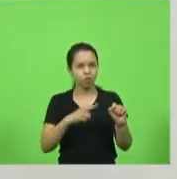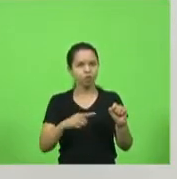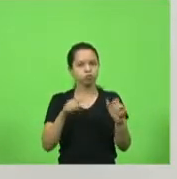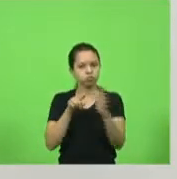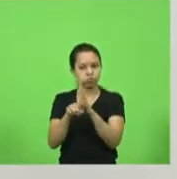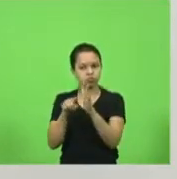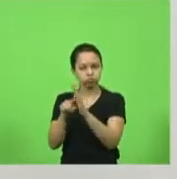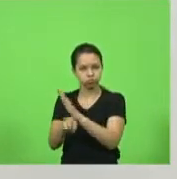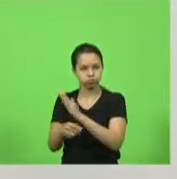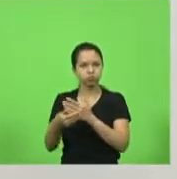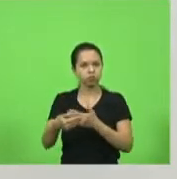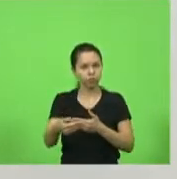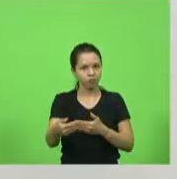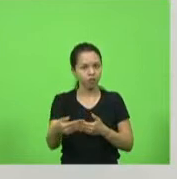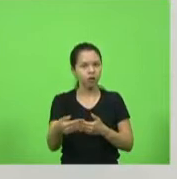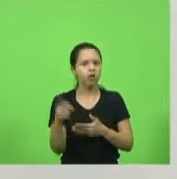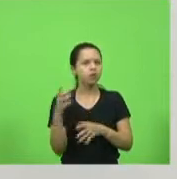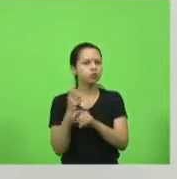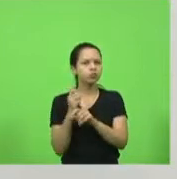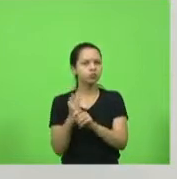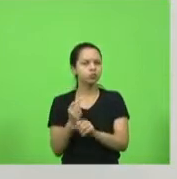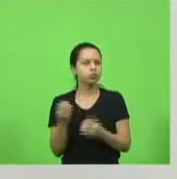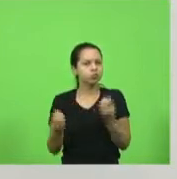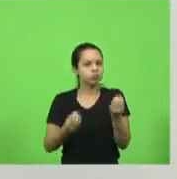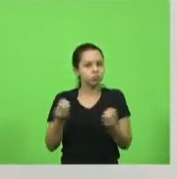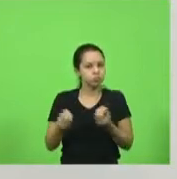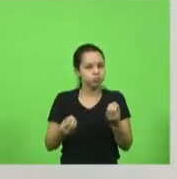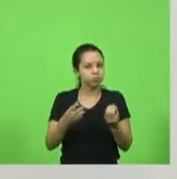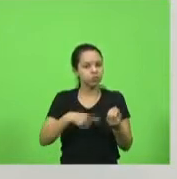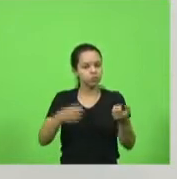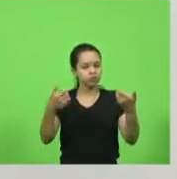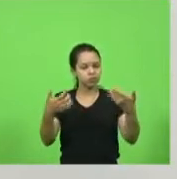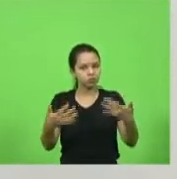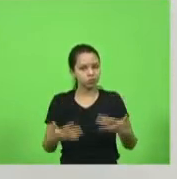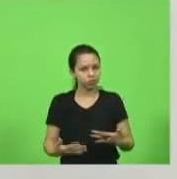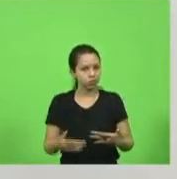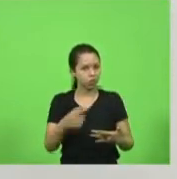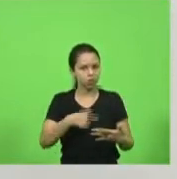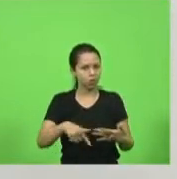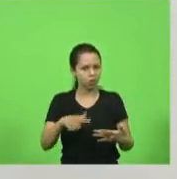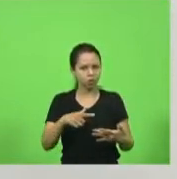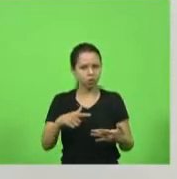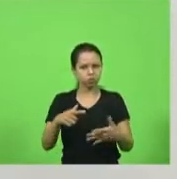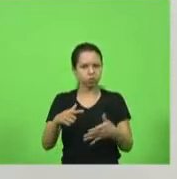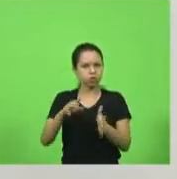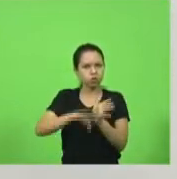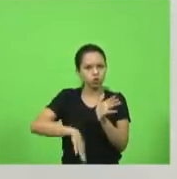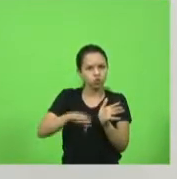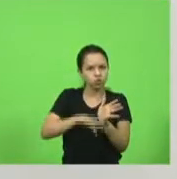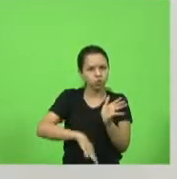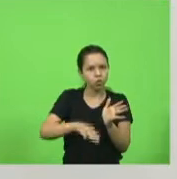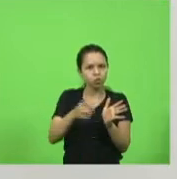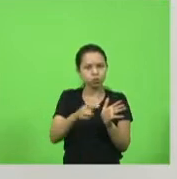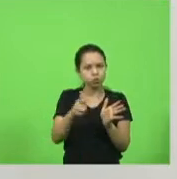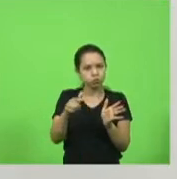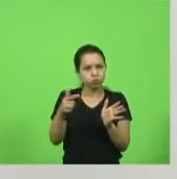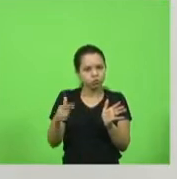O cálculo que foi utilizado, porque, como eu disse, nós não estamos recebendo nenhum tipo de desconto nos impostos que nós pagamos.